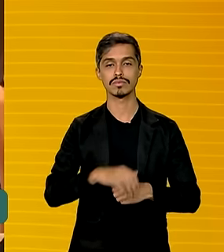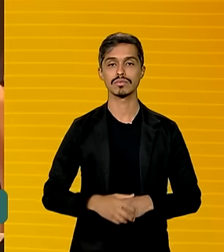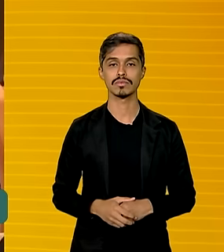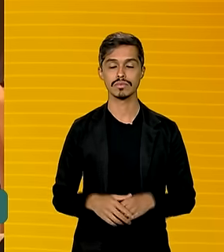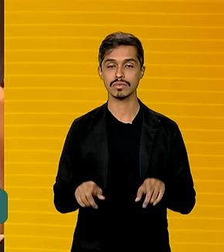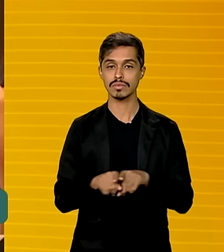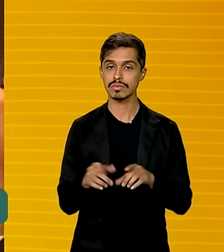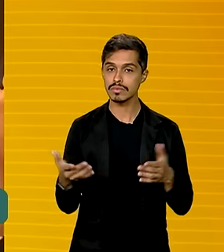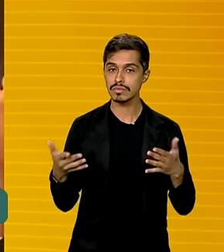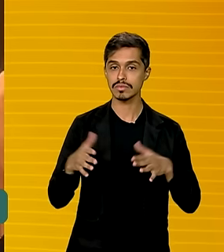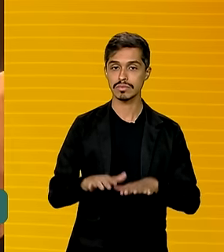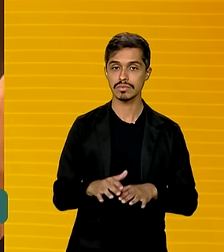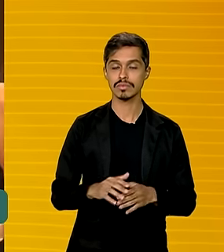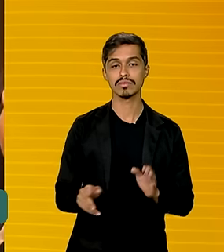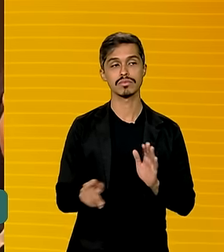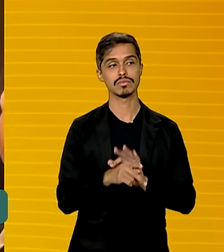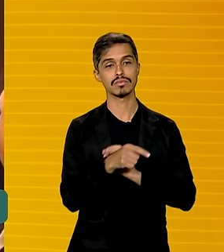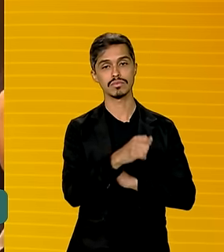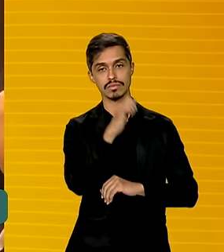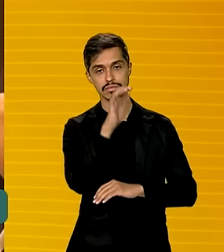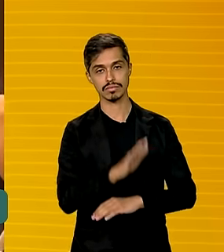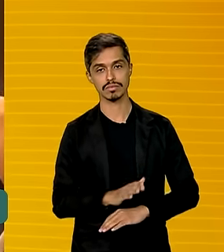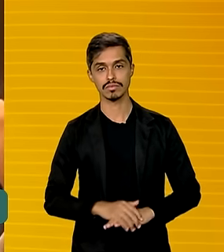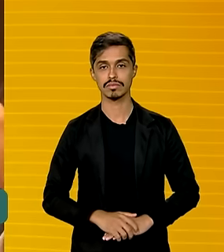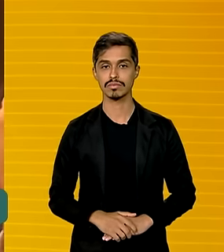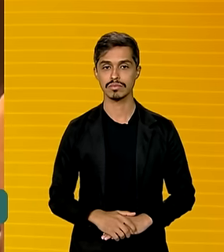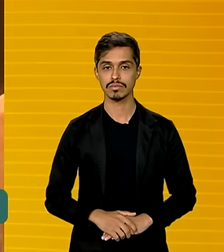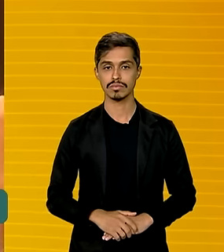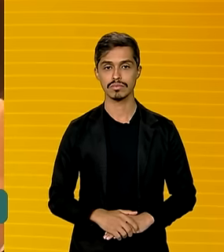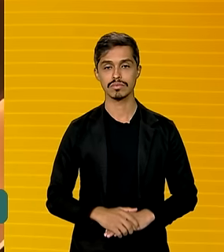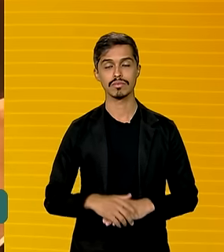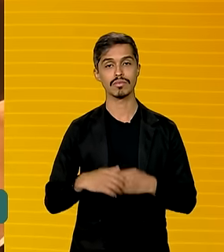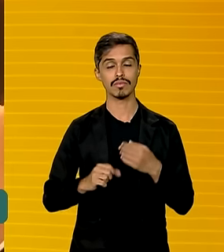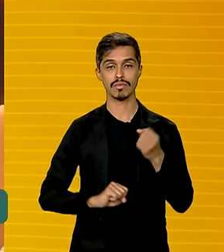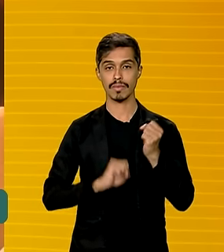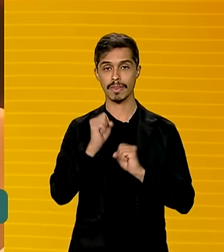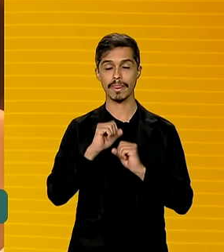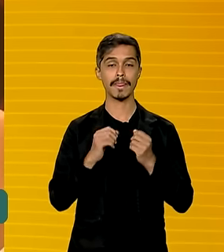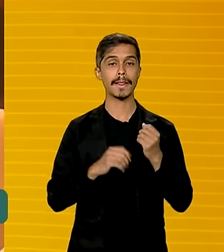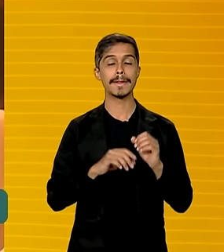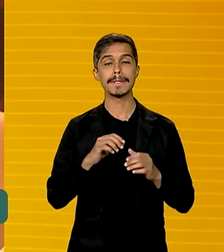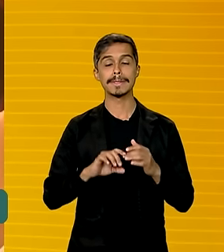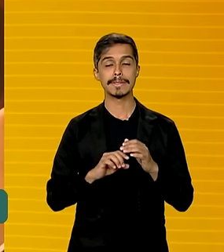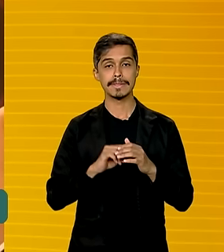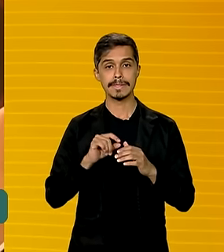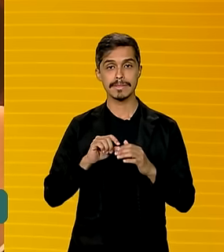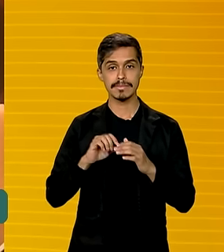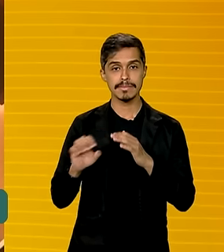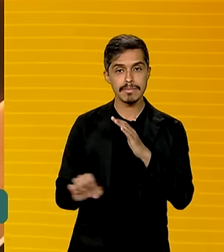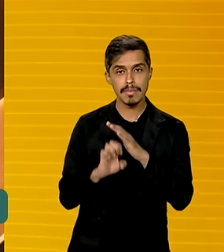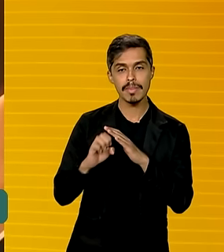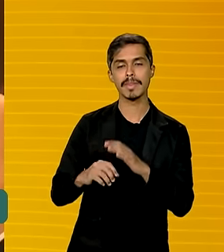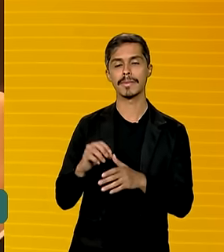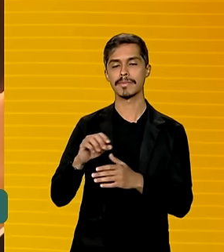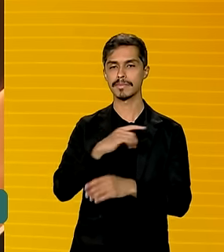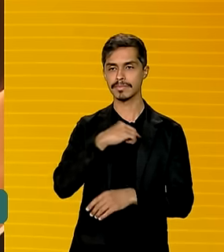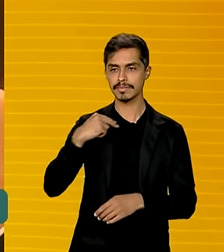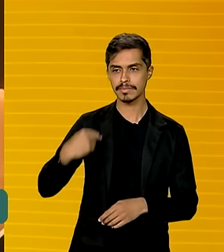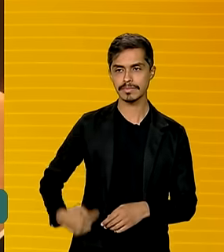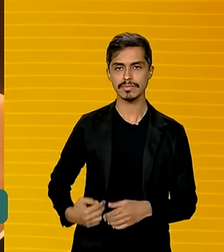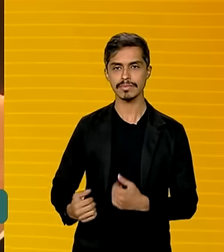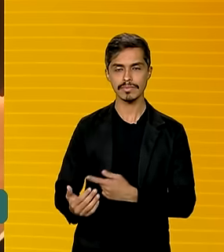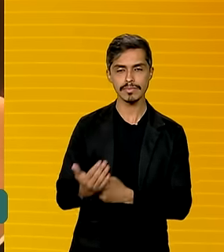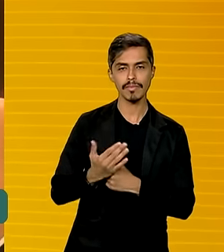inclusivo do Brasil. As empresas chinesas que operam no Brasil são